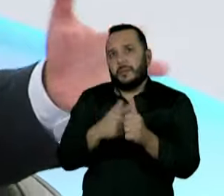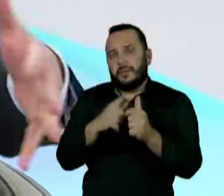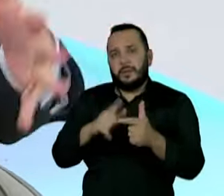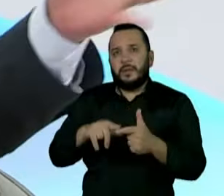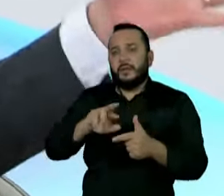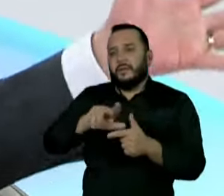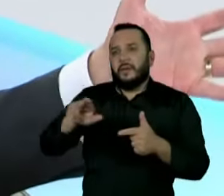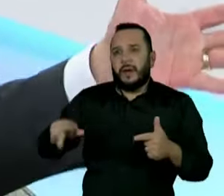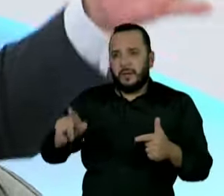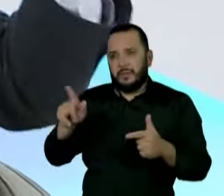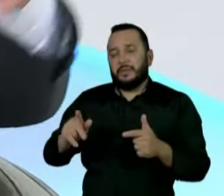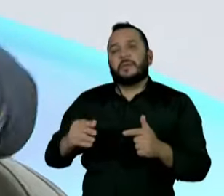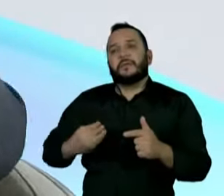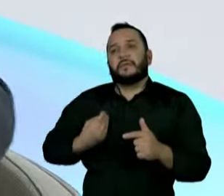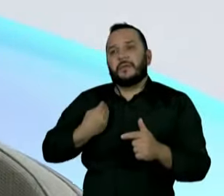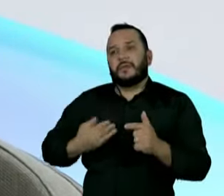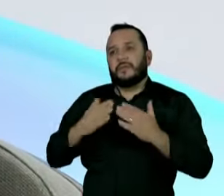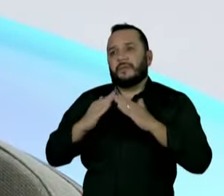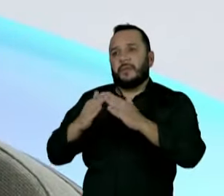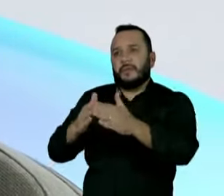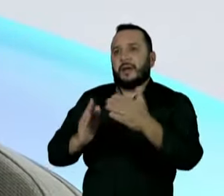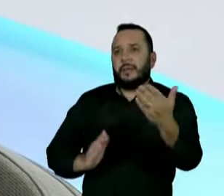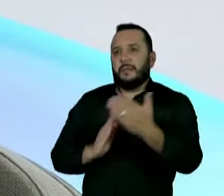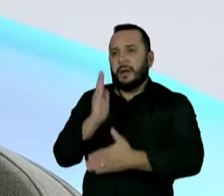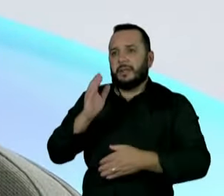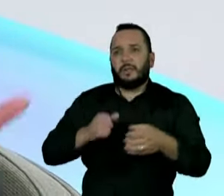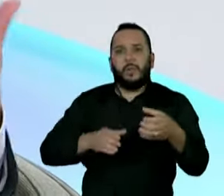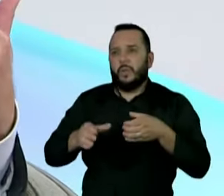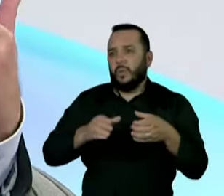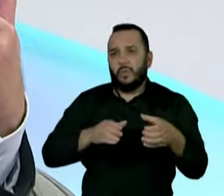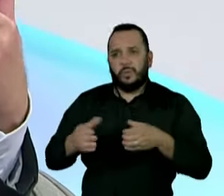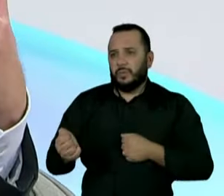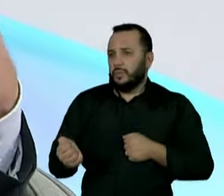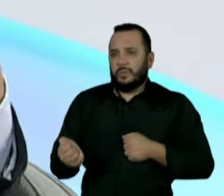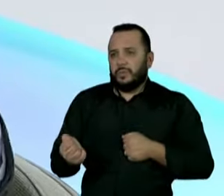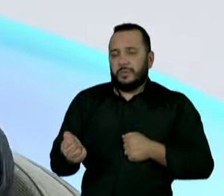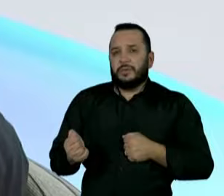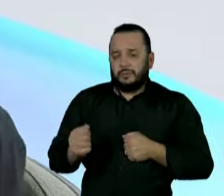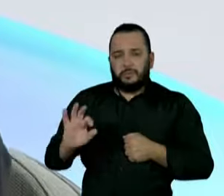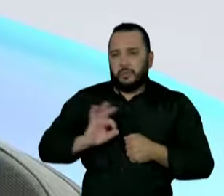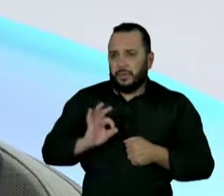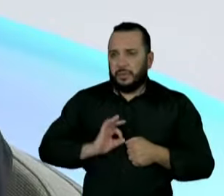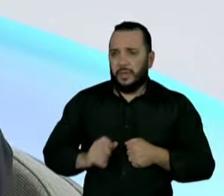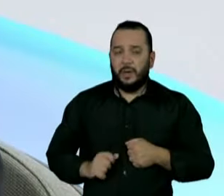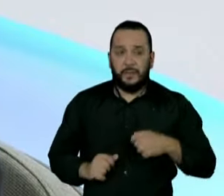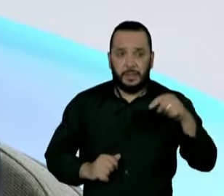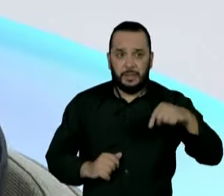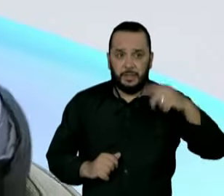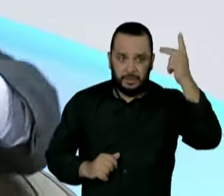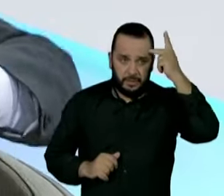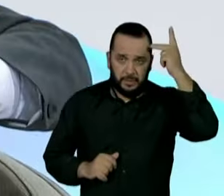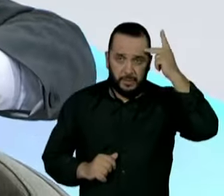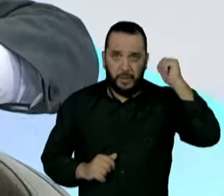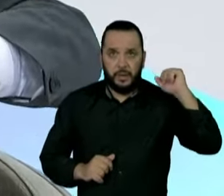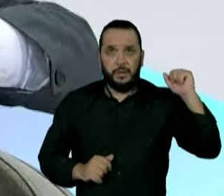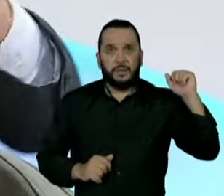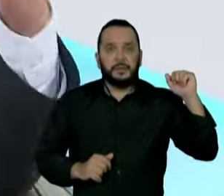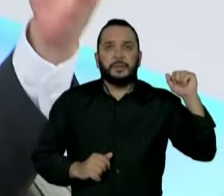muitos deles de origem periférica, que passam no concurso e vão ser policiais. Agora, nós temos aqui em São Paulo, dá a impressão que nós temos